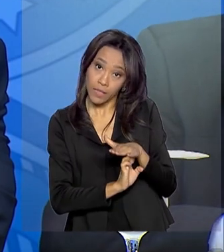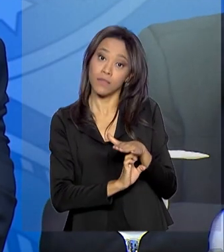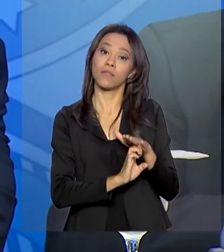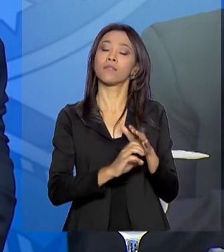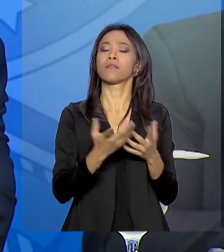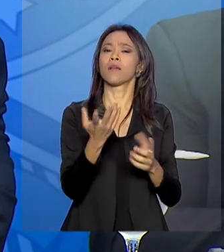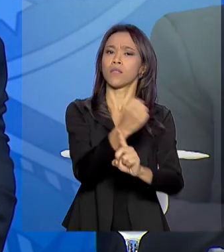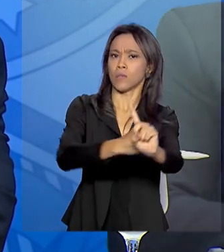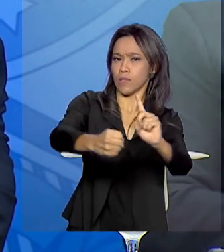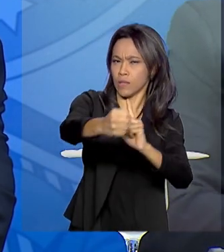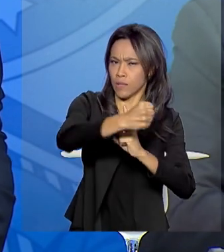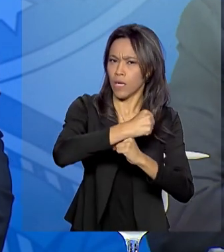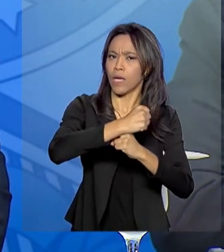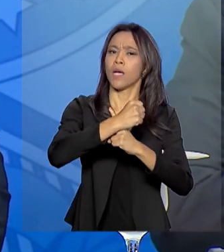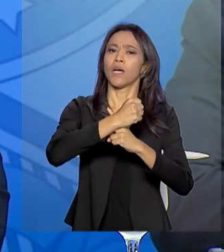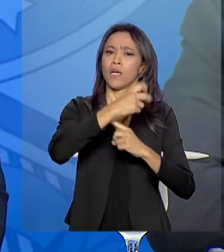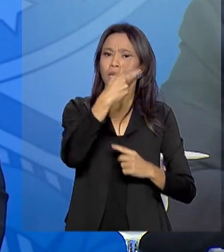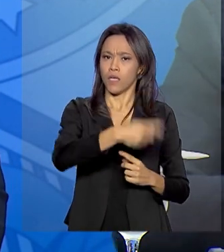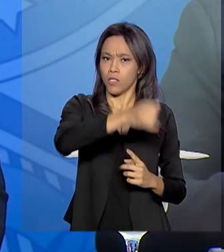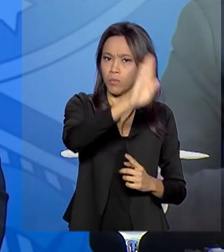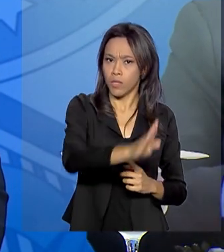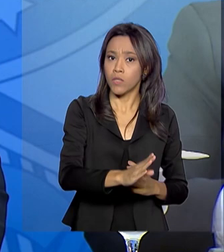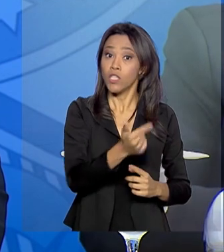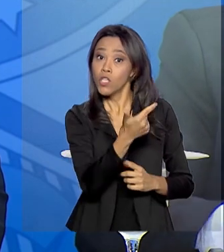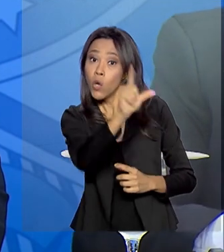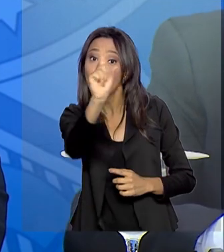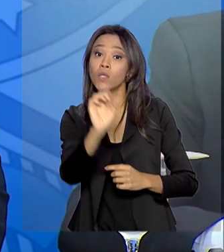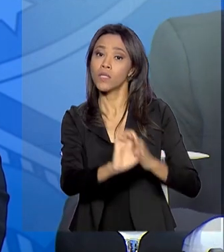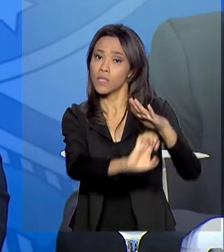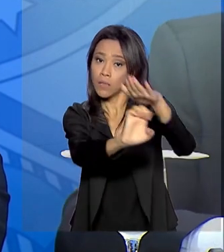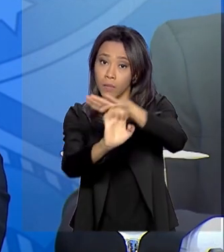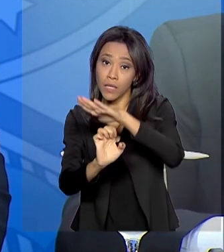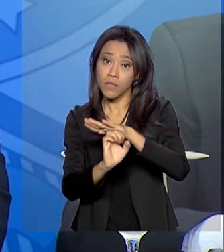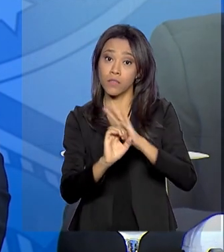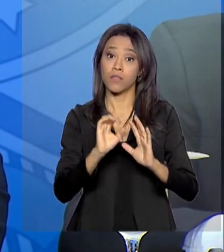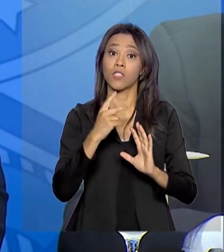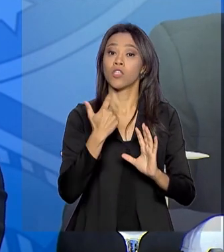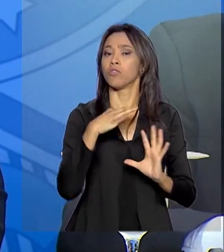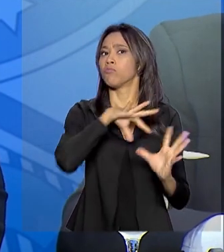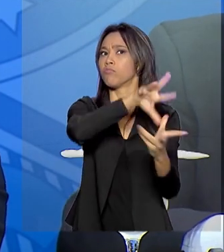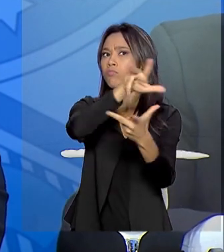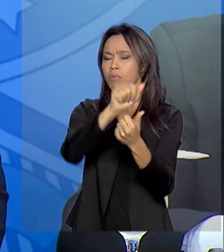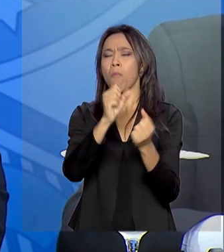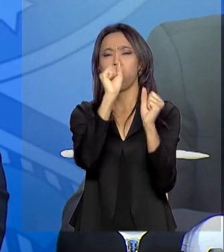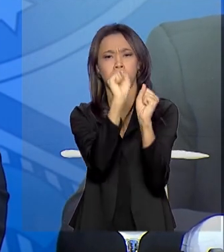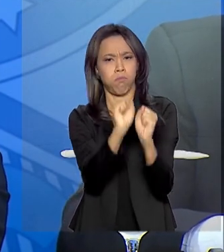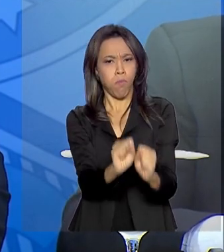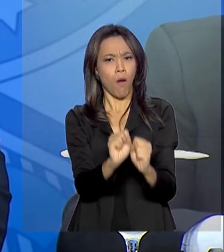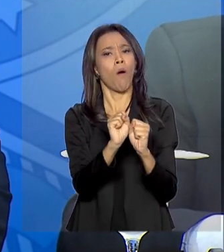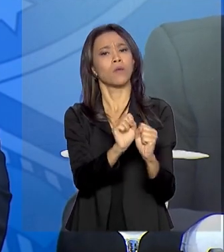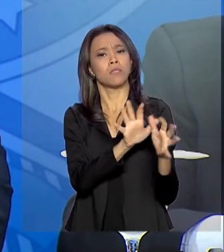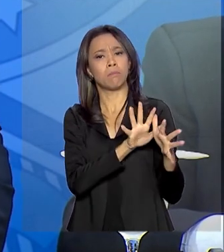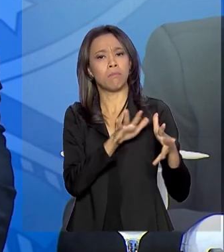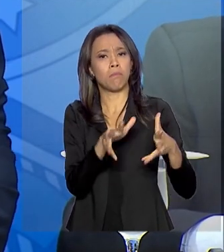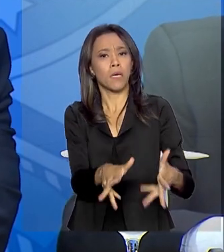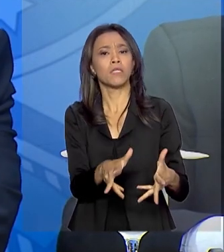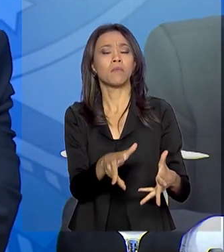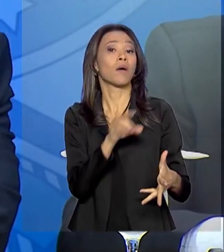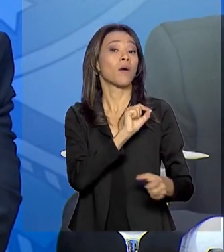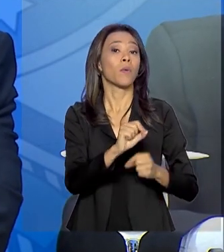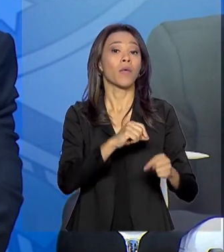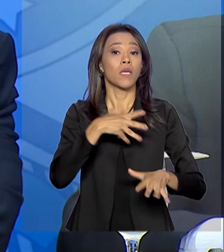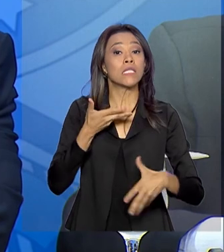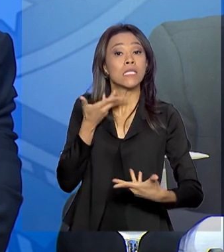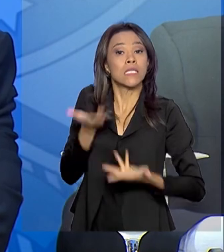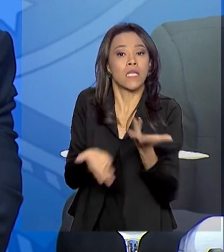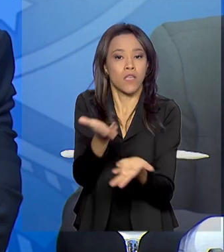a sociedade brasileira e investidores internacionais possam participar da prestação de serviços